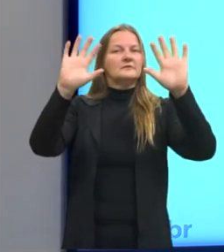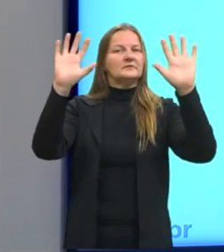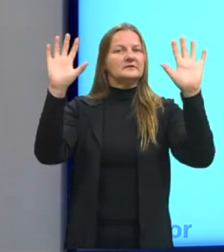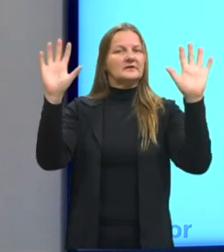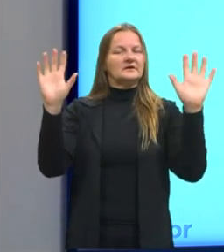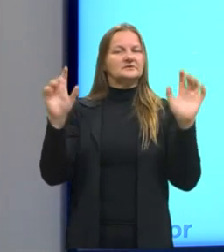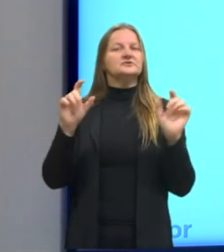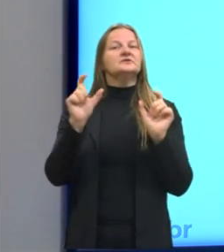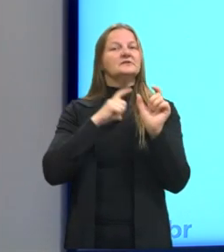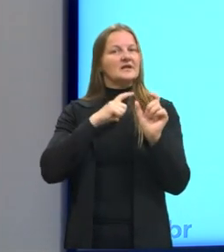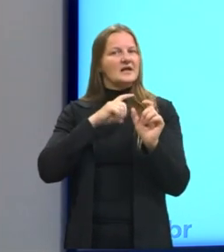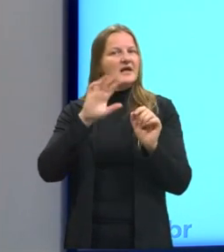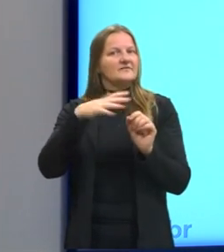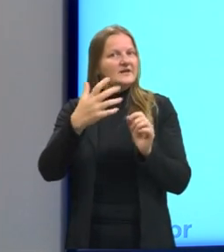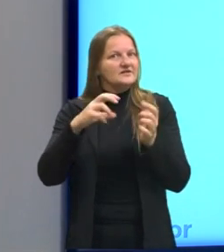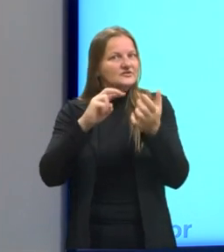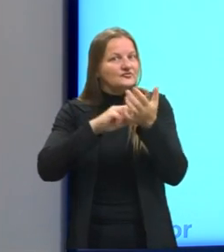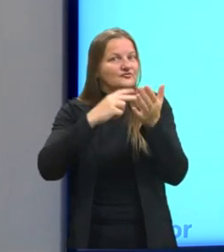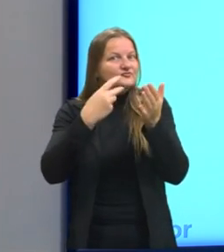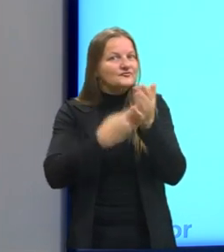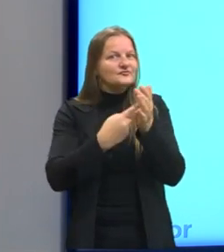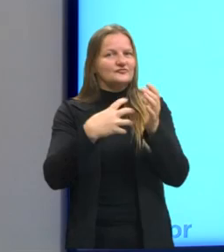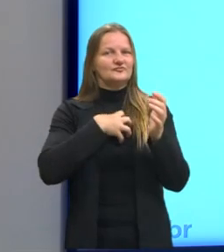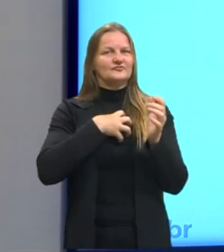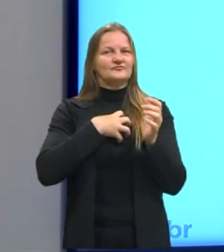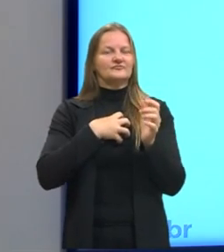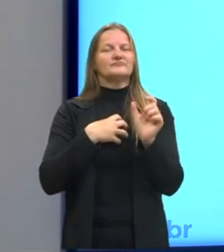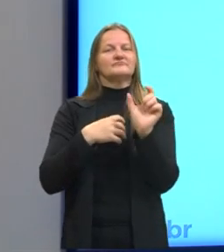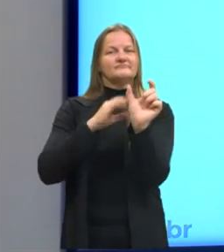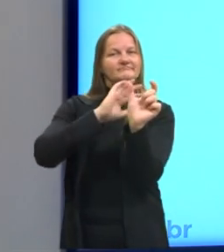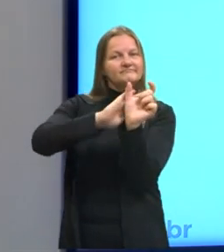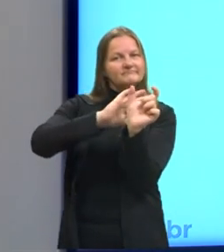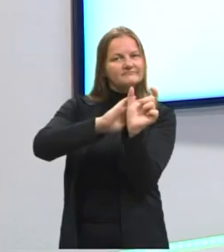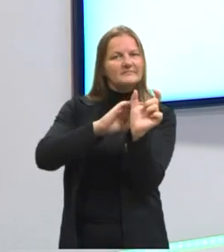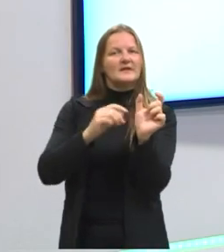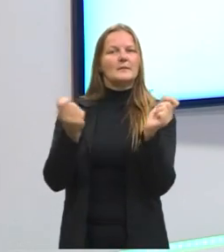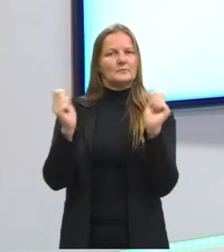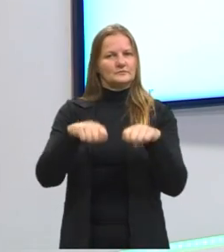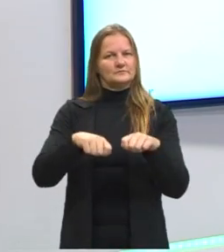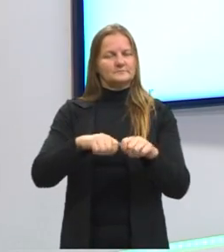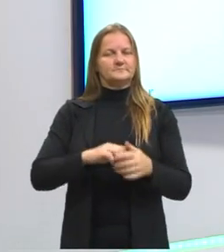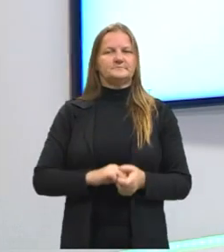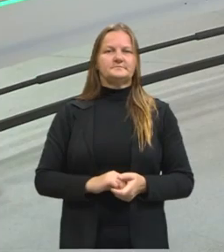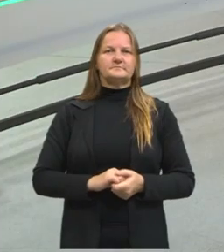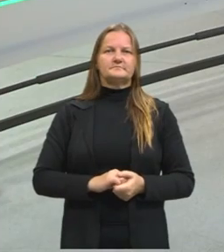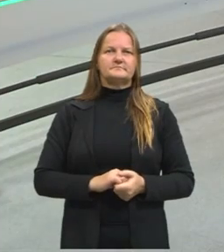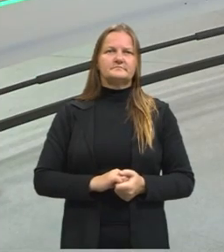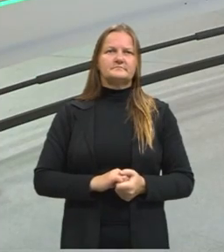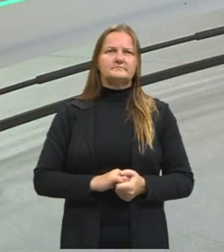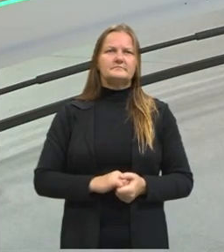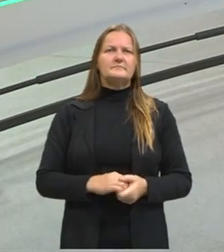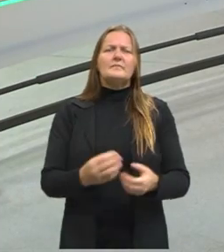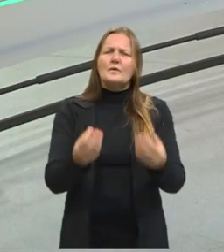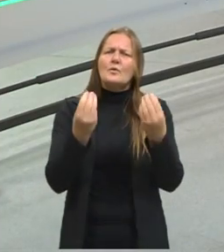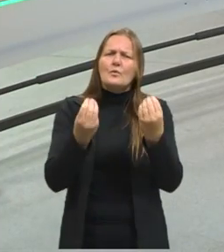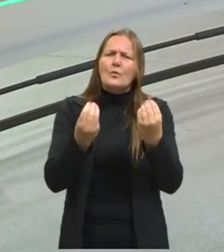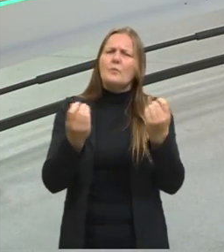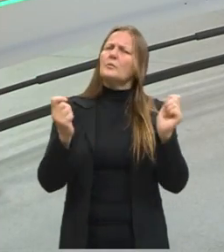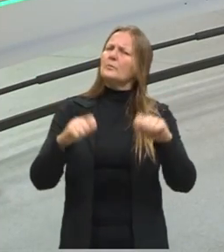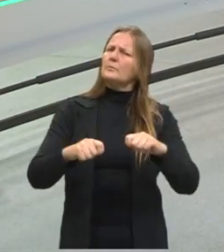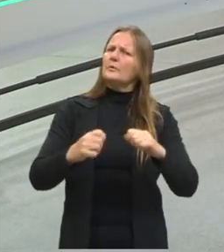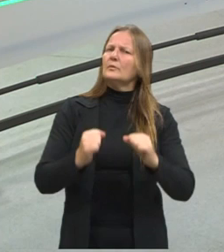pode ter outros sentidos, além do sentido literal que nós conhecemos. Como é que nós podemos